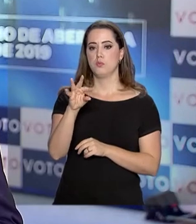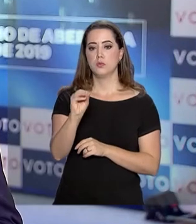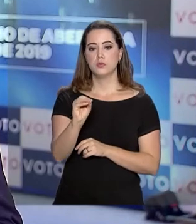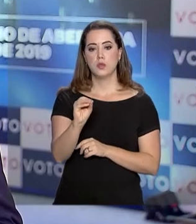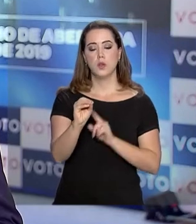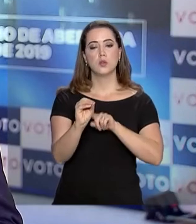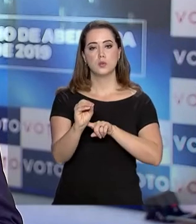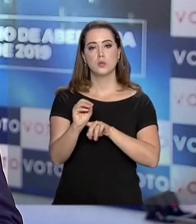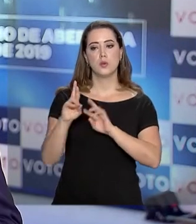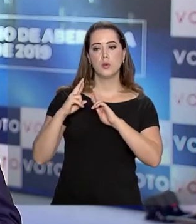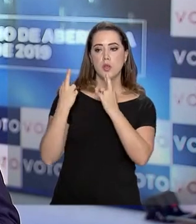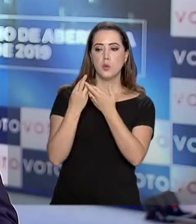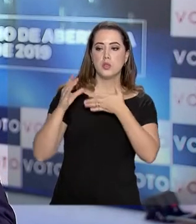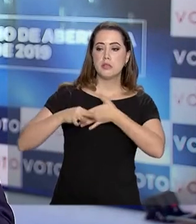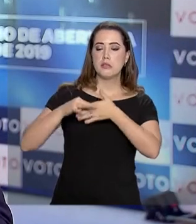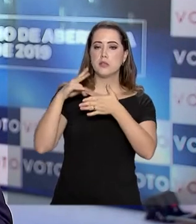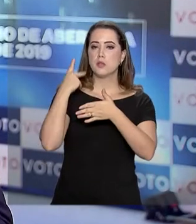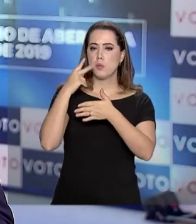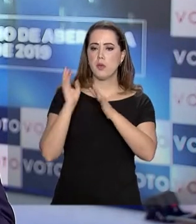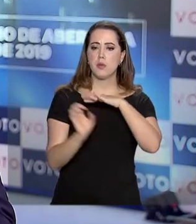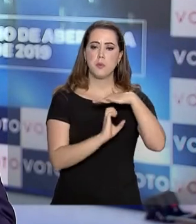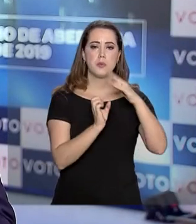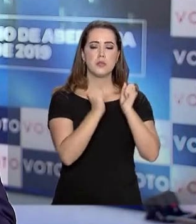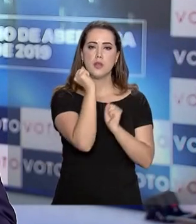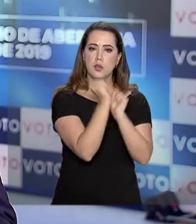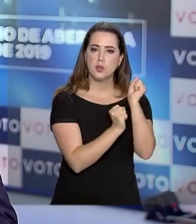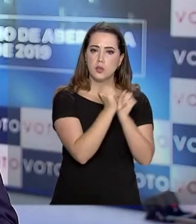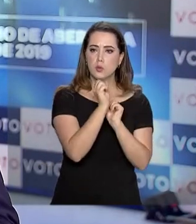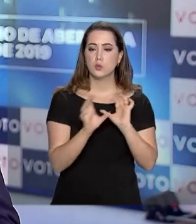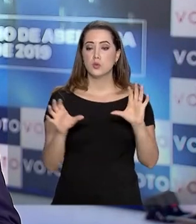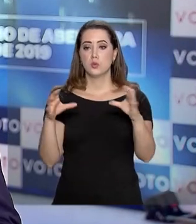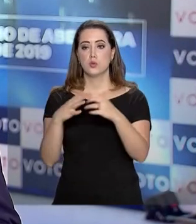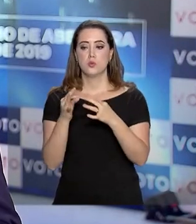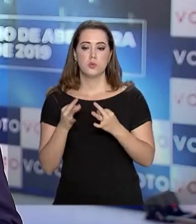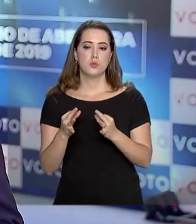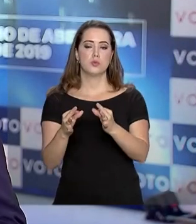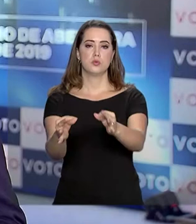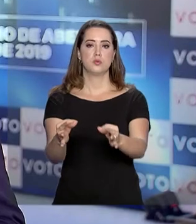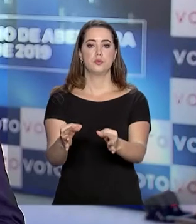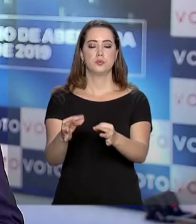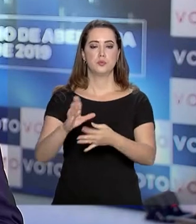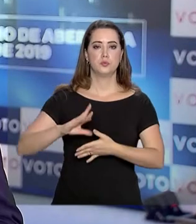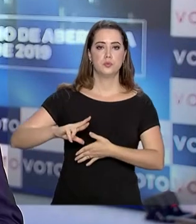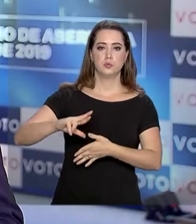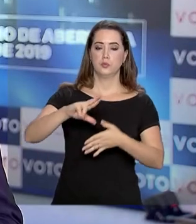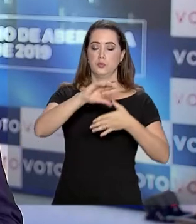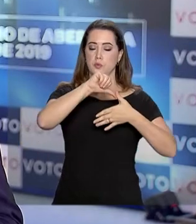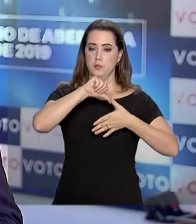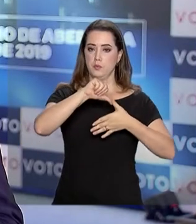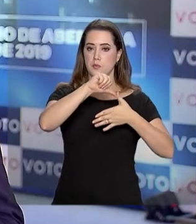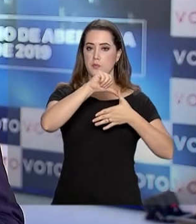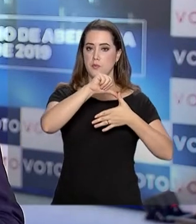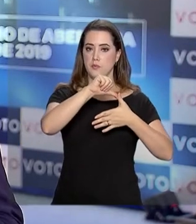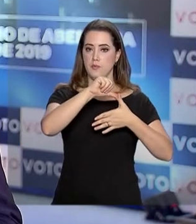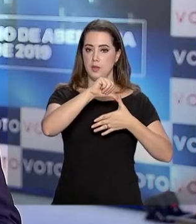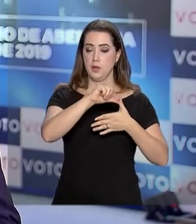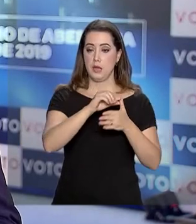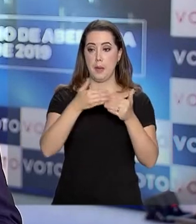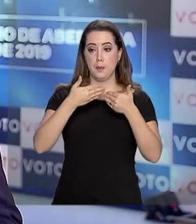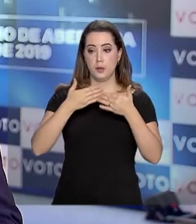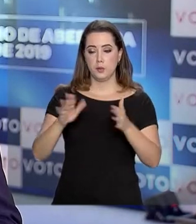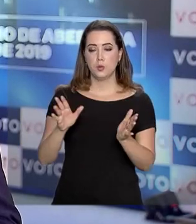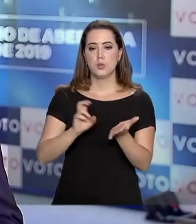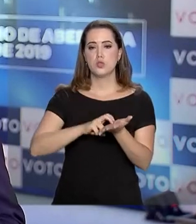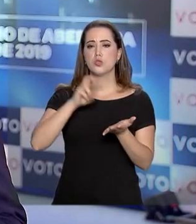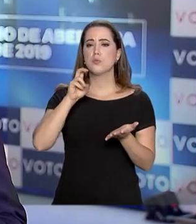líderes políticos e empresários da indústria e do setor de tecnologia da América do Sul. Pela manhã, durante a abertura do